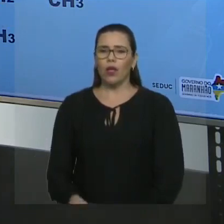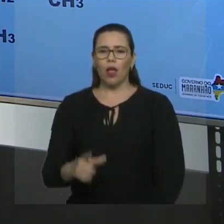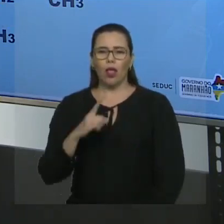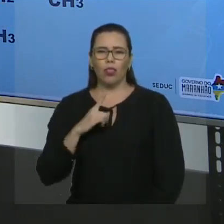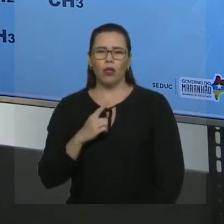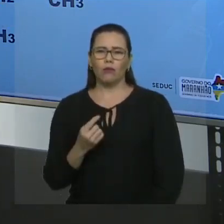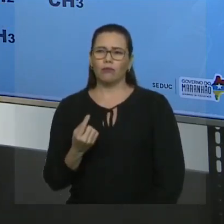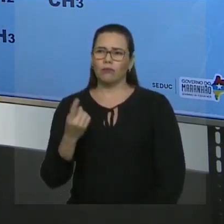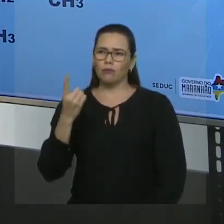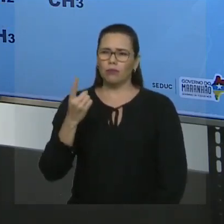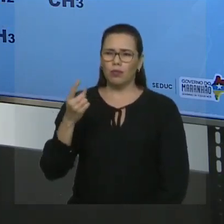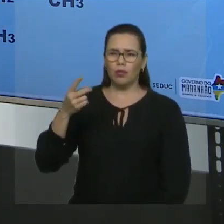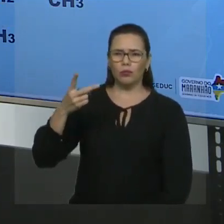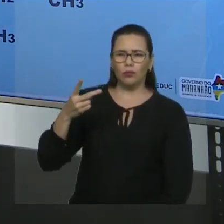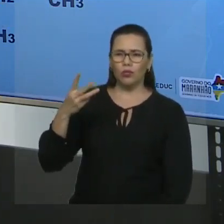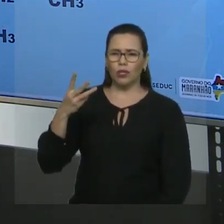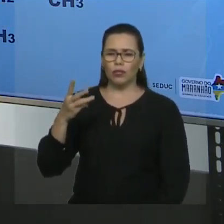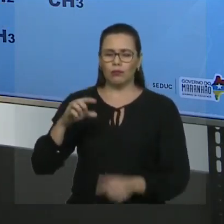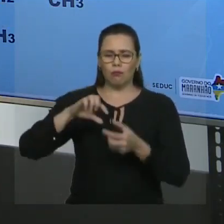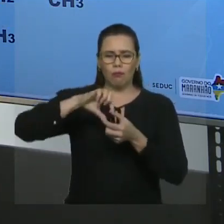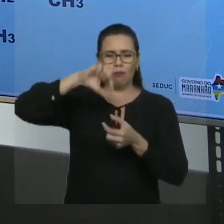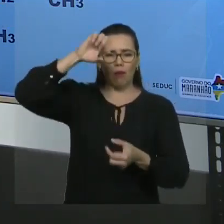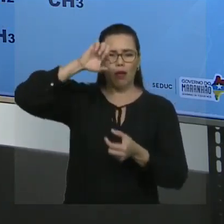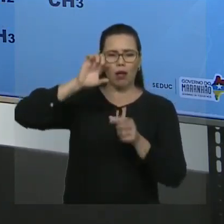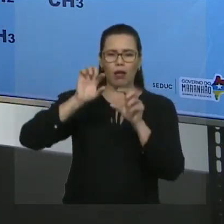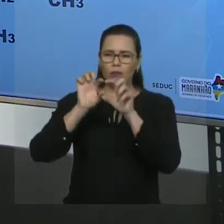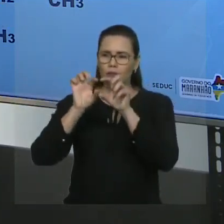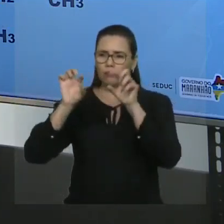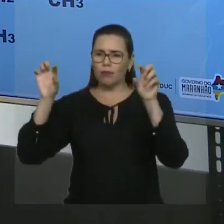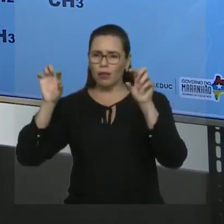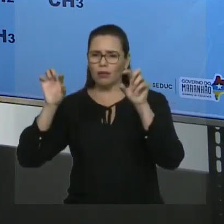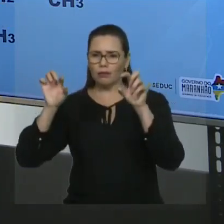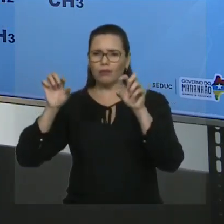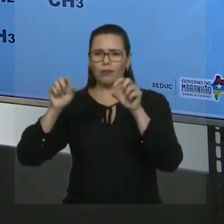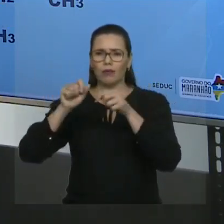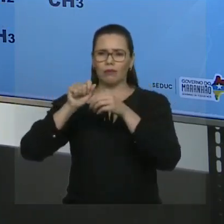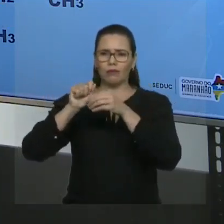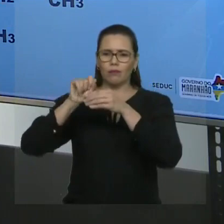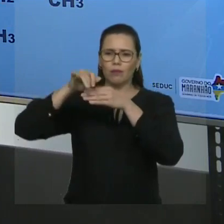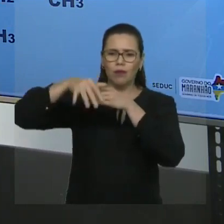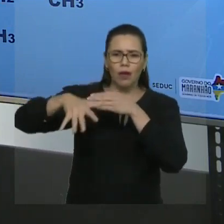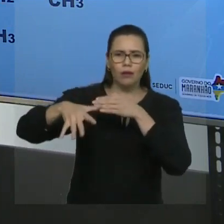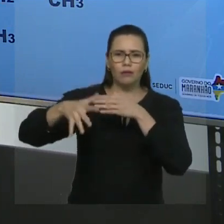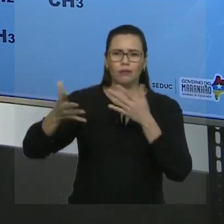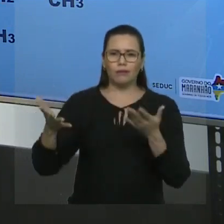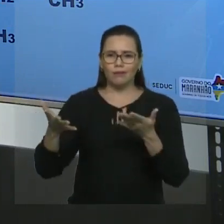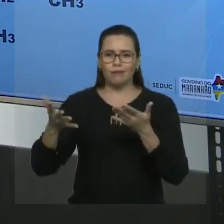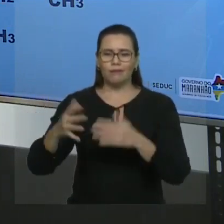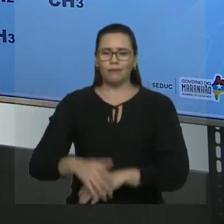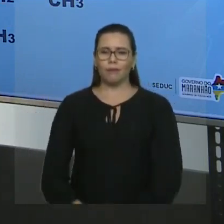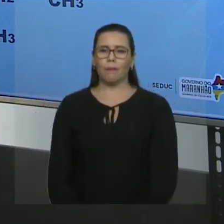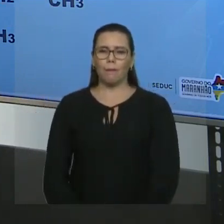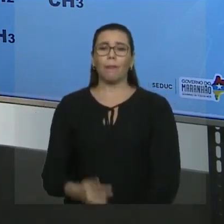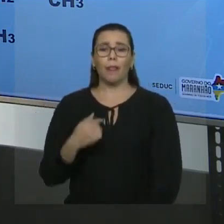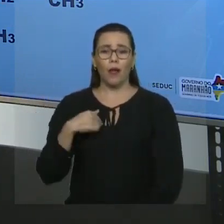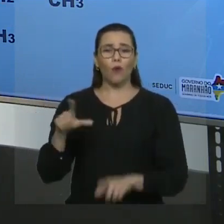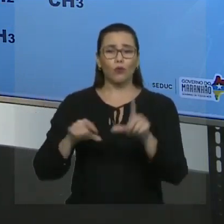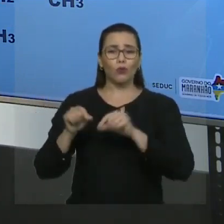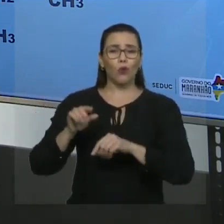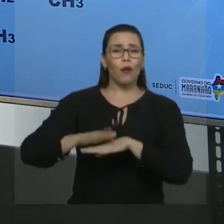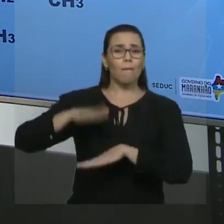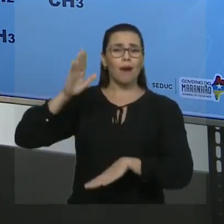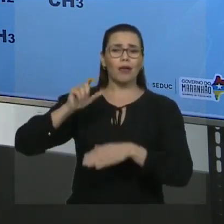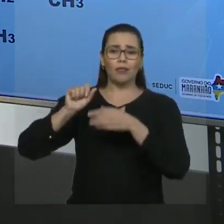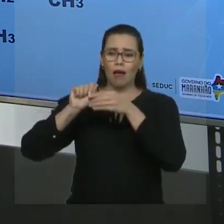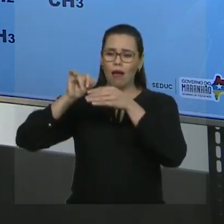três ramificações. Então, há um empate na maior sequência de carbonos. E quando há um empate, eu vou pegar a mais ramificada. Tudo bem?